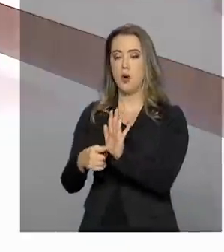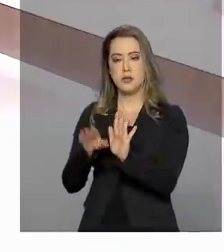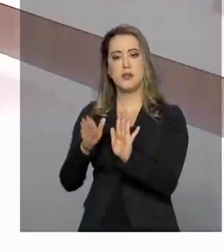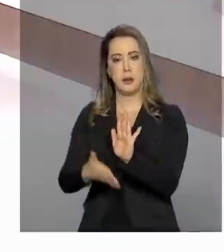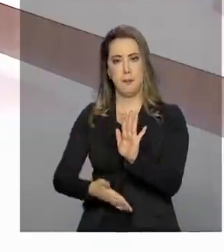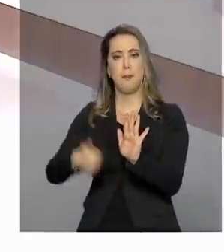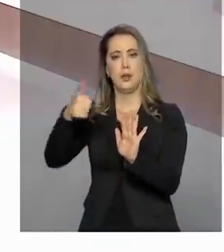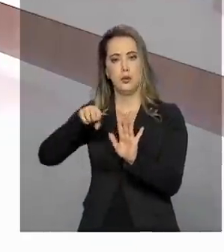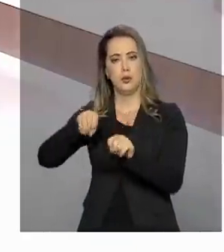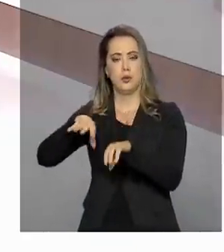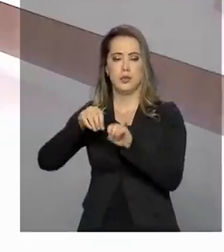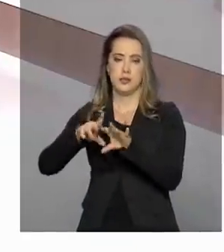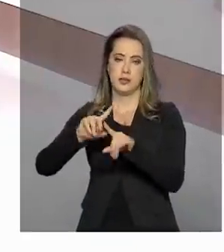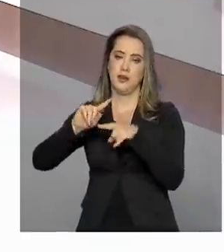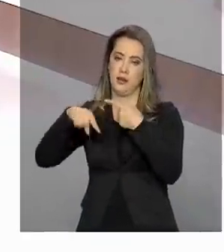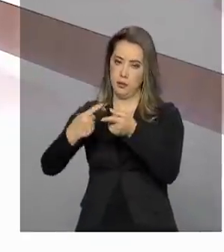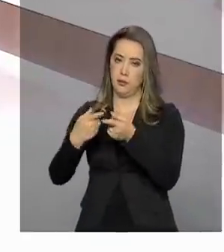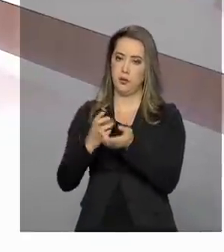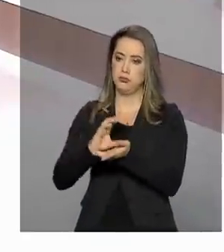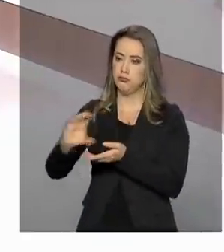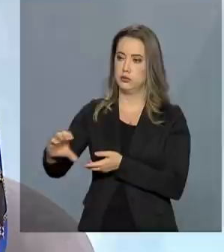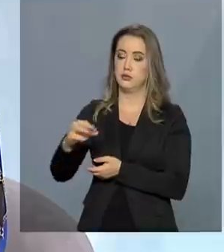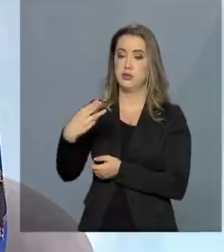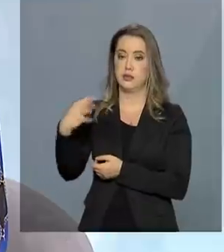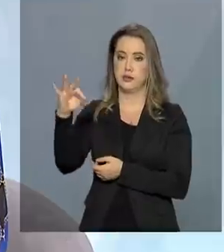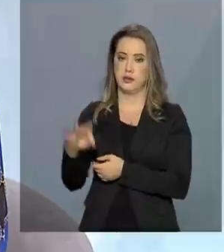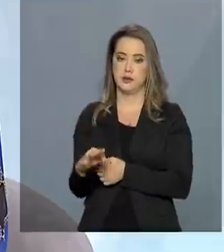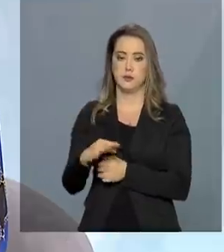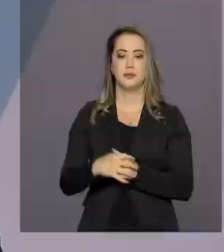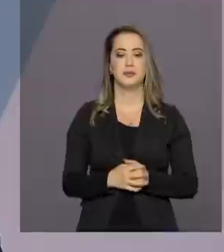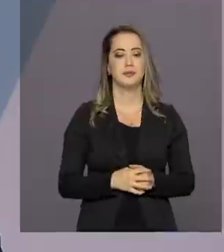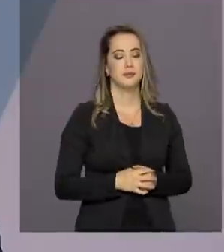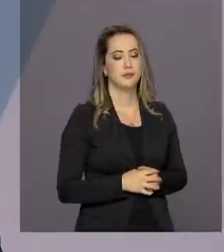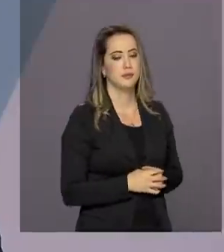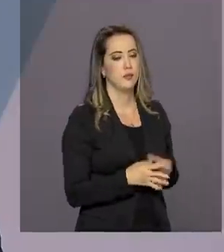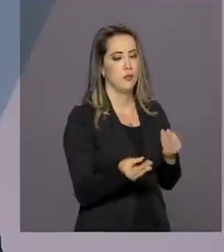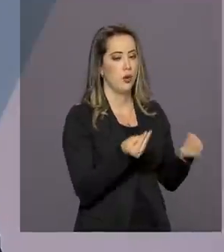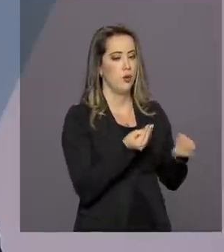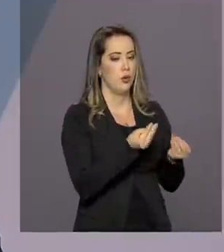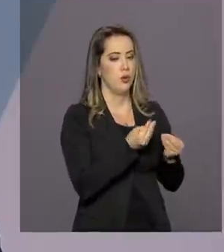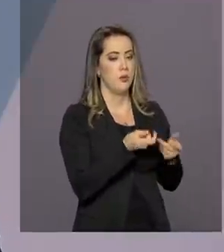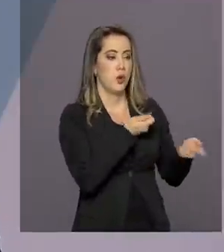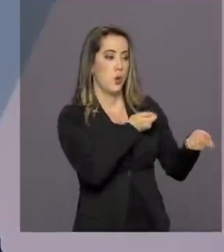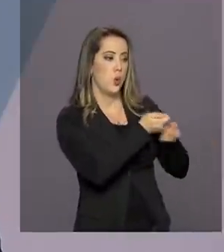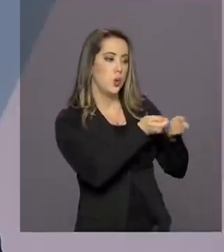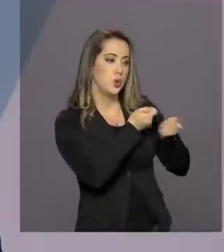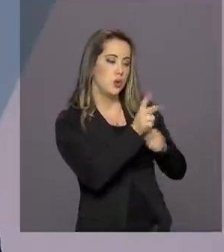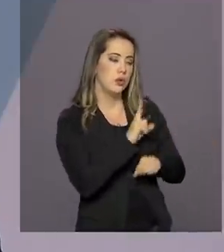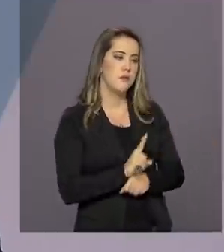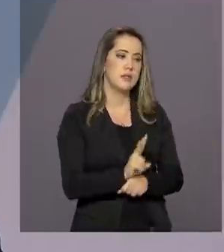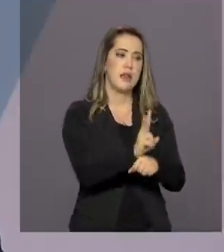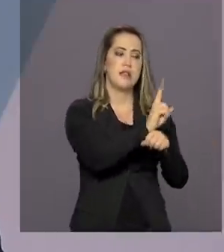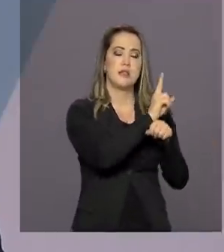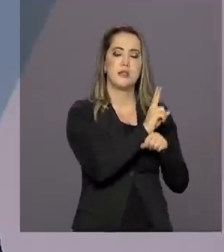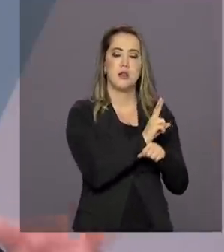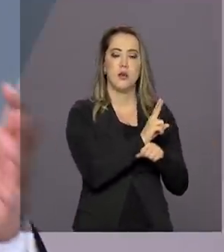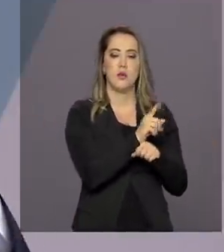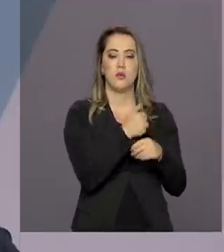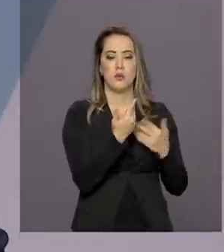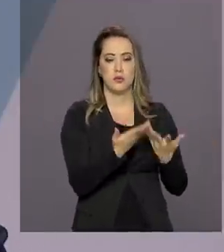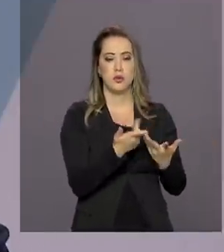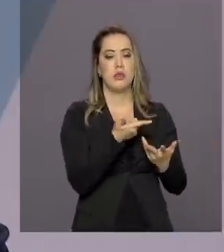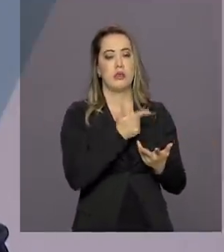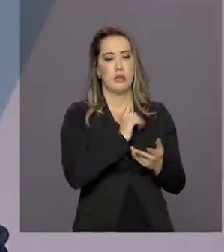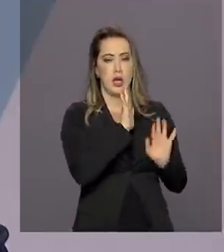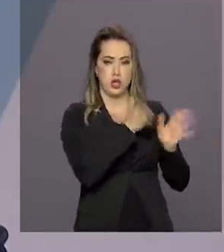já essa complementação também. E como é que vai se dar o controle e a fiscalização? Quer dizer,